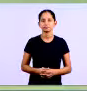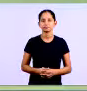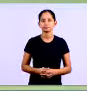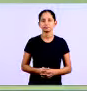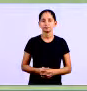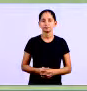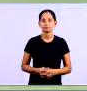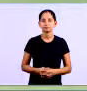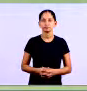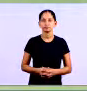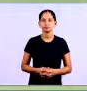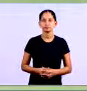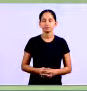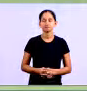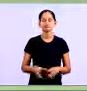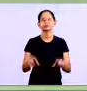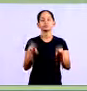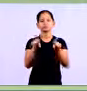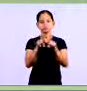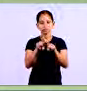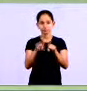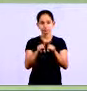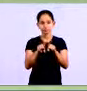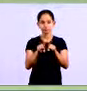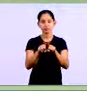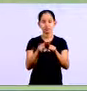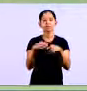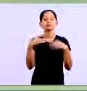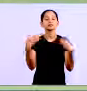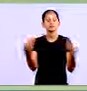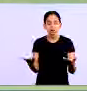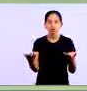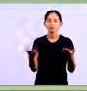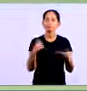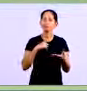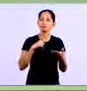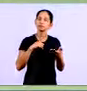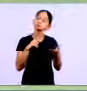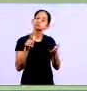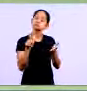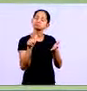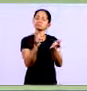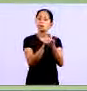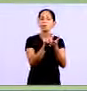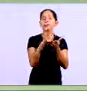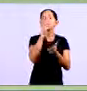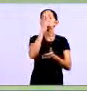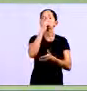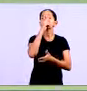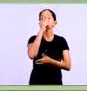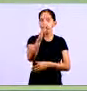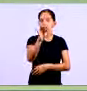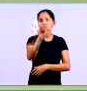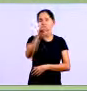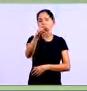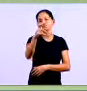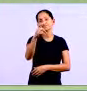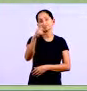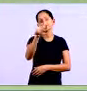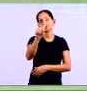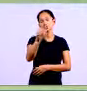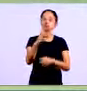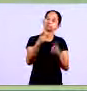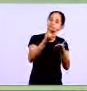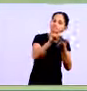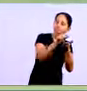o controle de contas a receber ele está pautado em fichas de cadastro e controle individual a partir